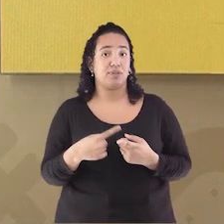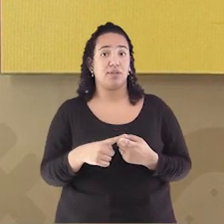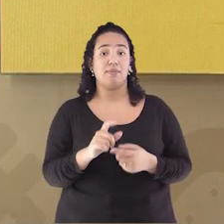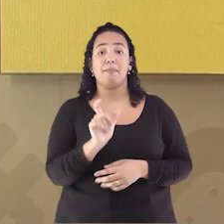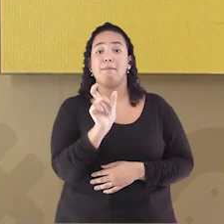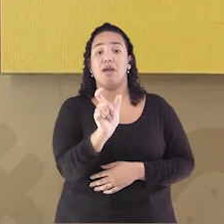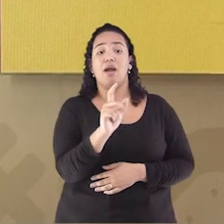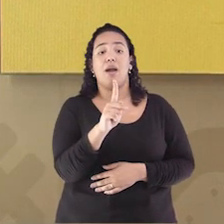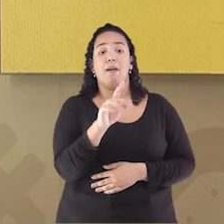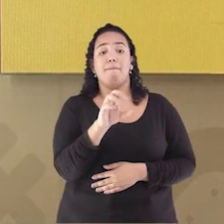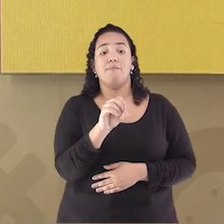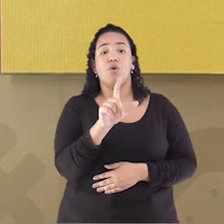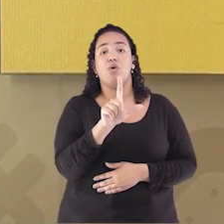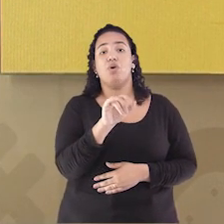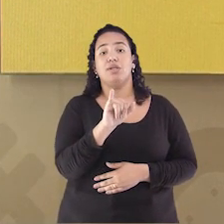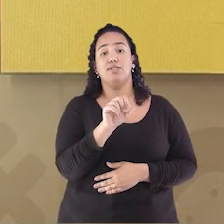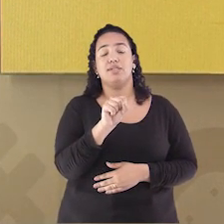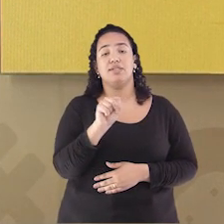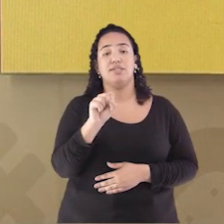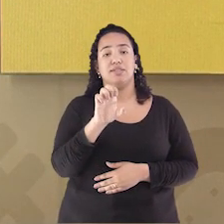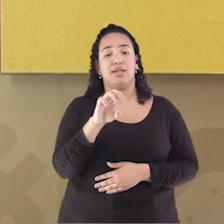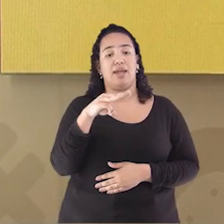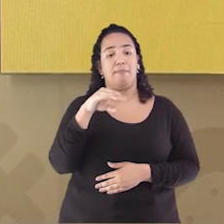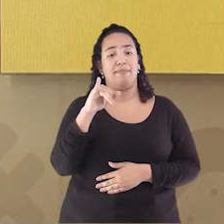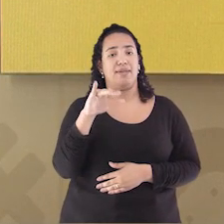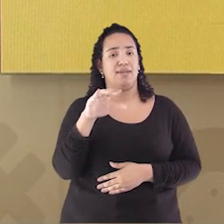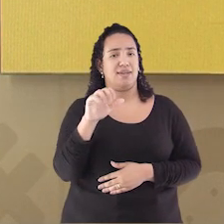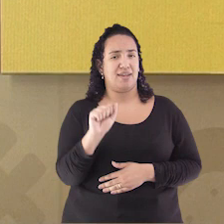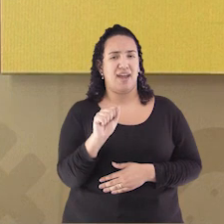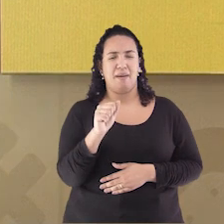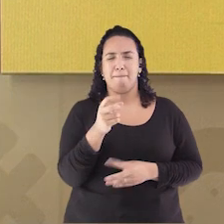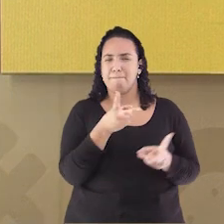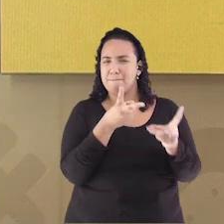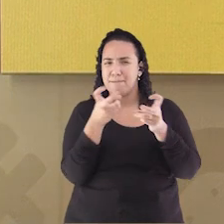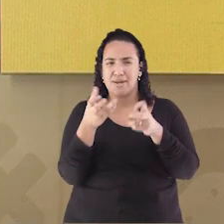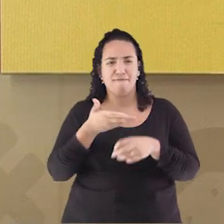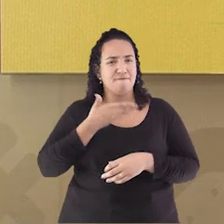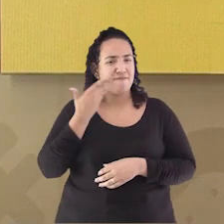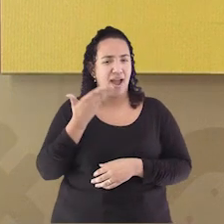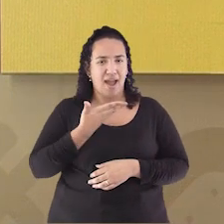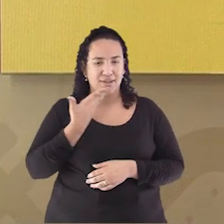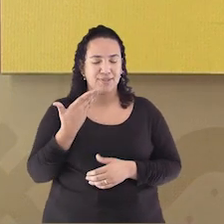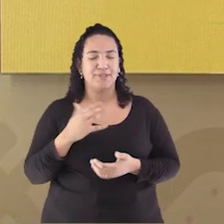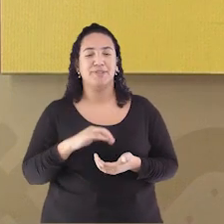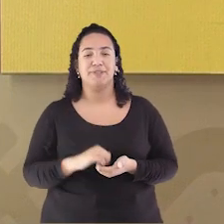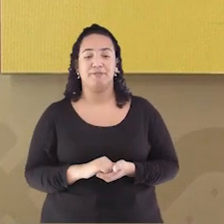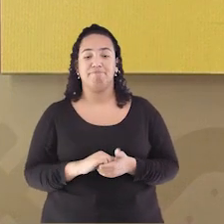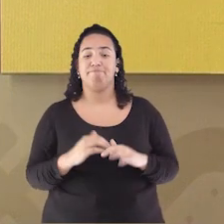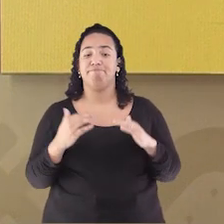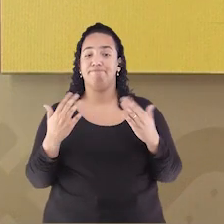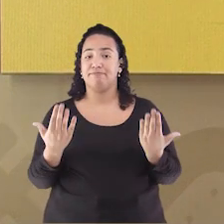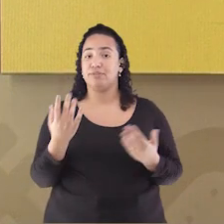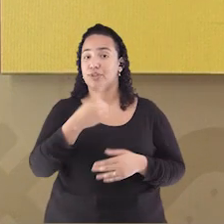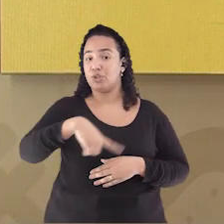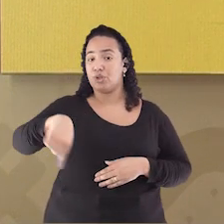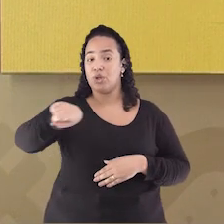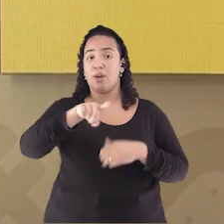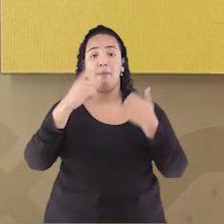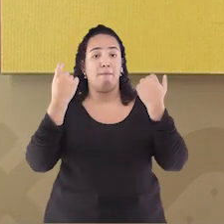Polissêmicas É muito fácil De identificar Para isso Teremos que